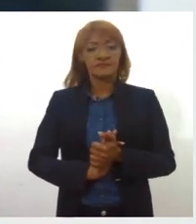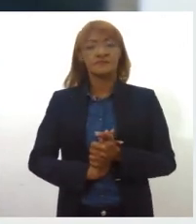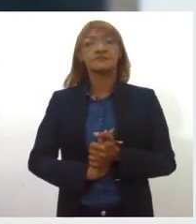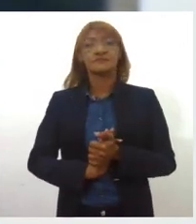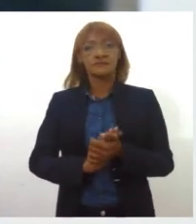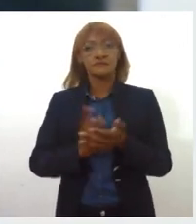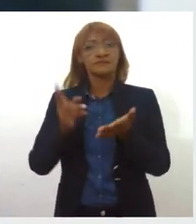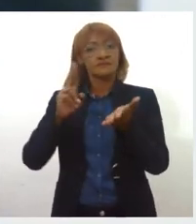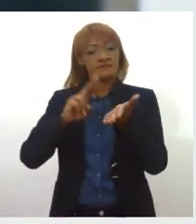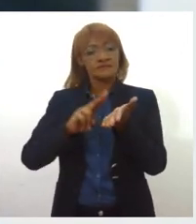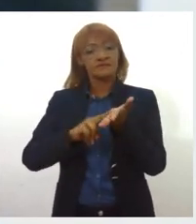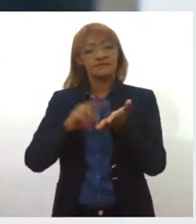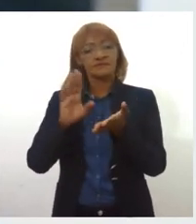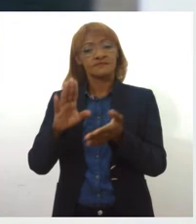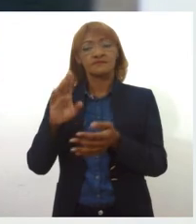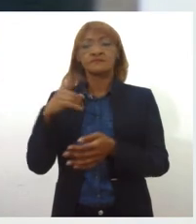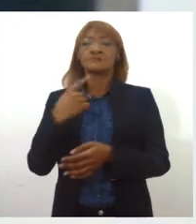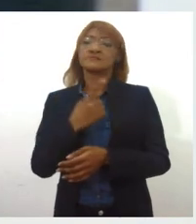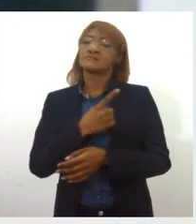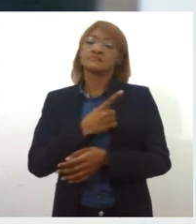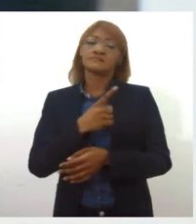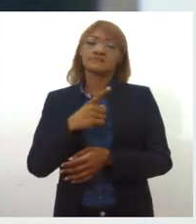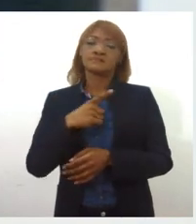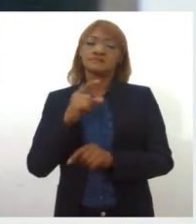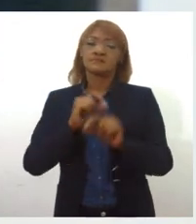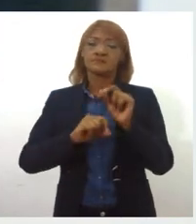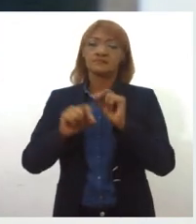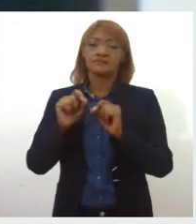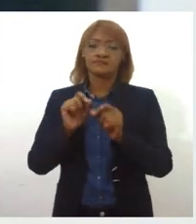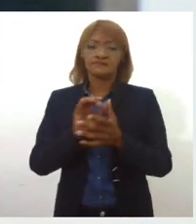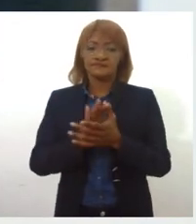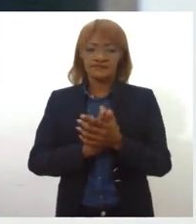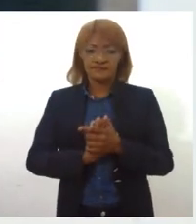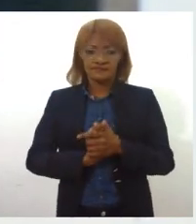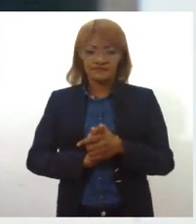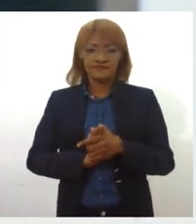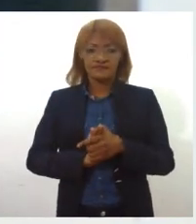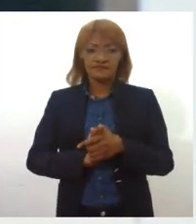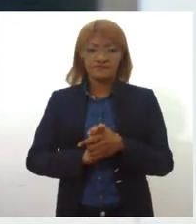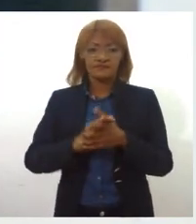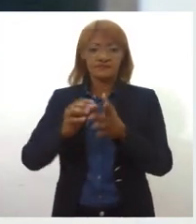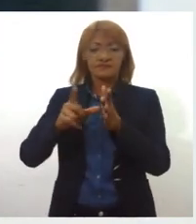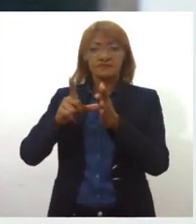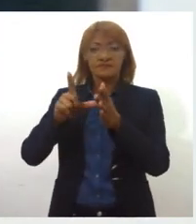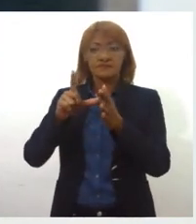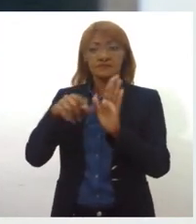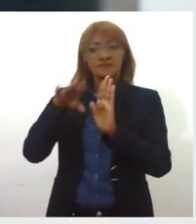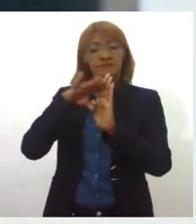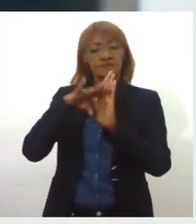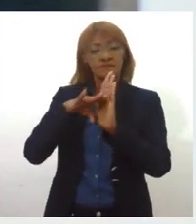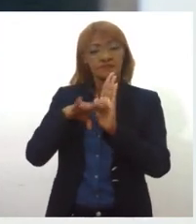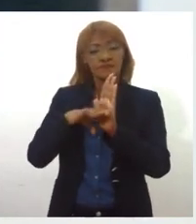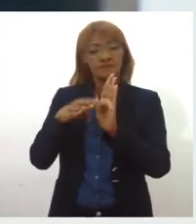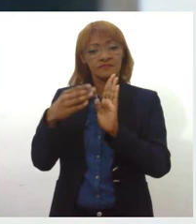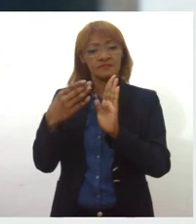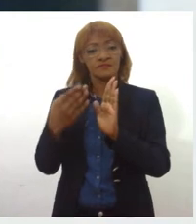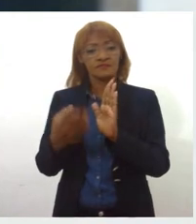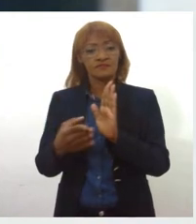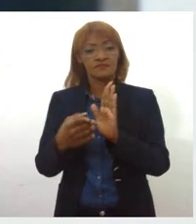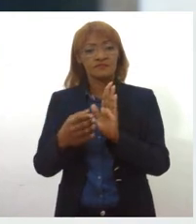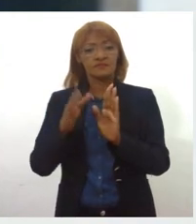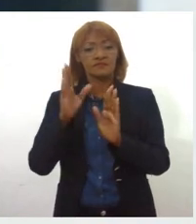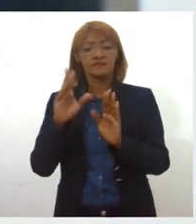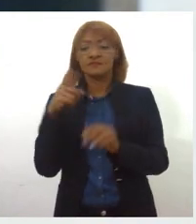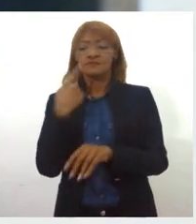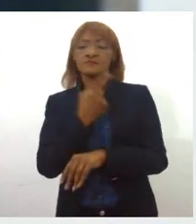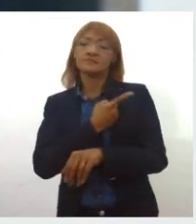Exatamente, a gente tem aqui, a gente tem conseguido implantar, mesmo nesse período difícil de pandemia, alguns programas, muitos deles iméritos aqui no